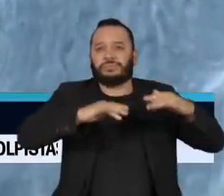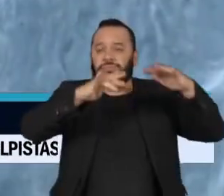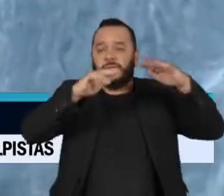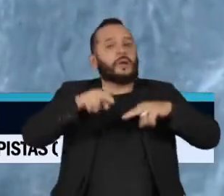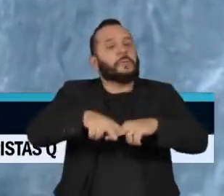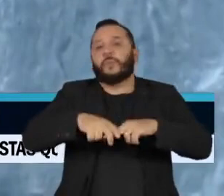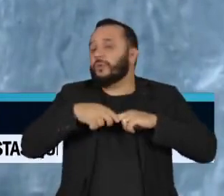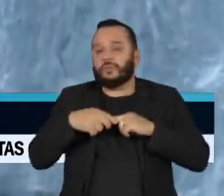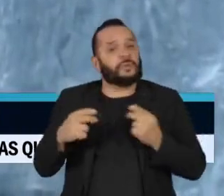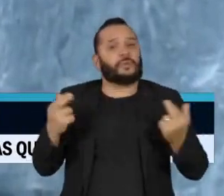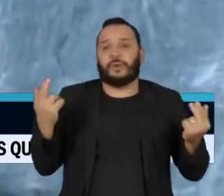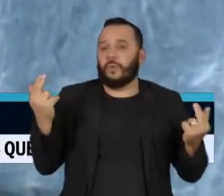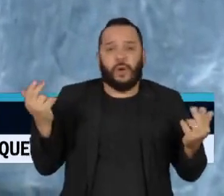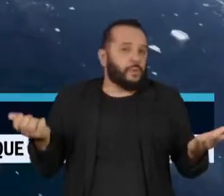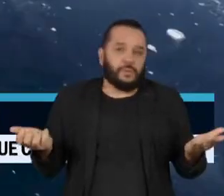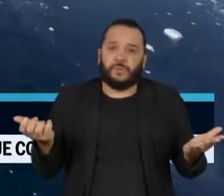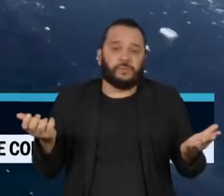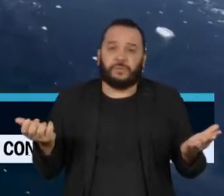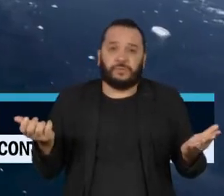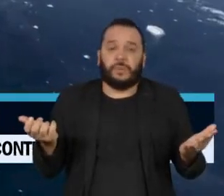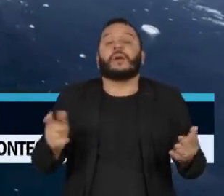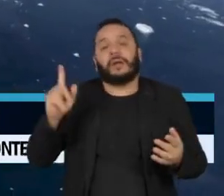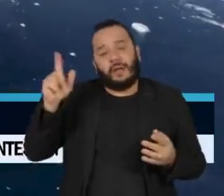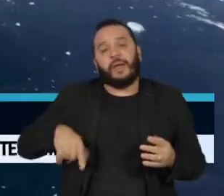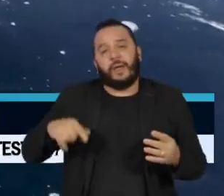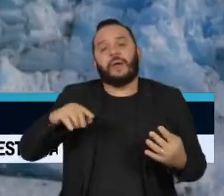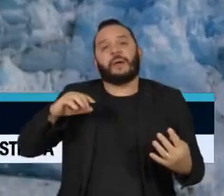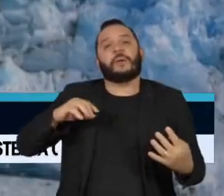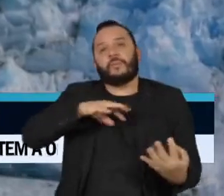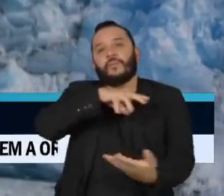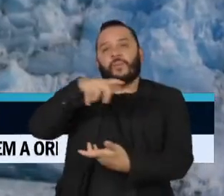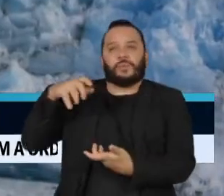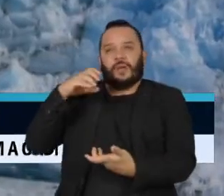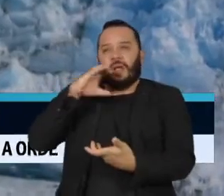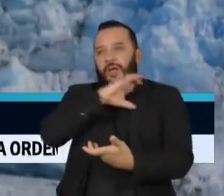causa, de acordo com cientistas, o aquecimento global.